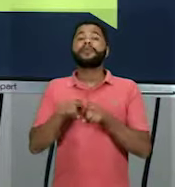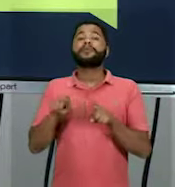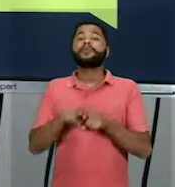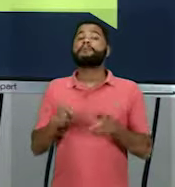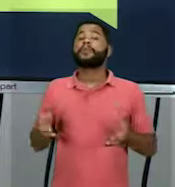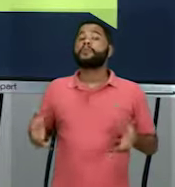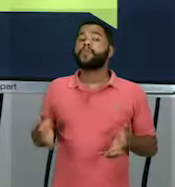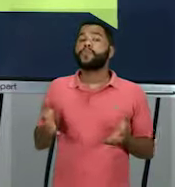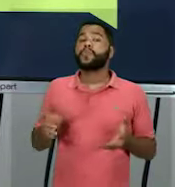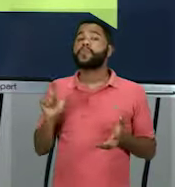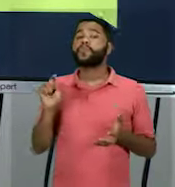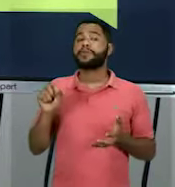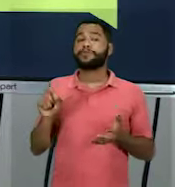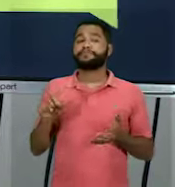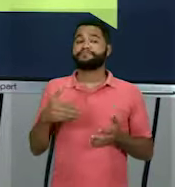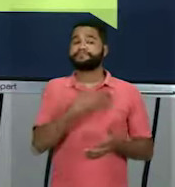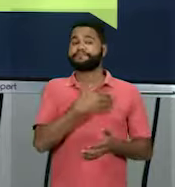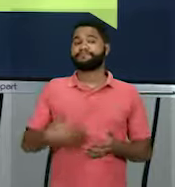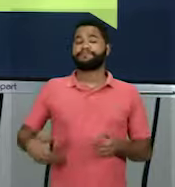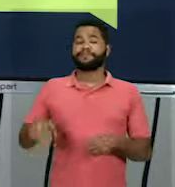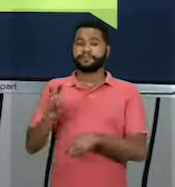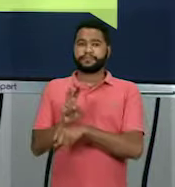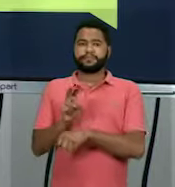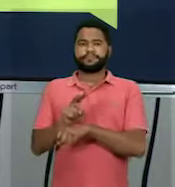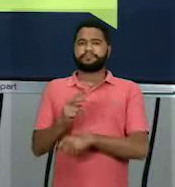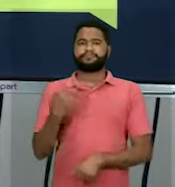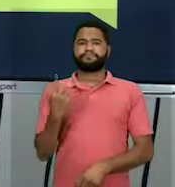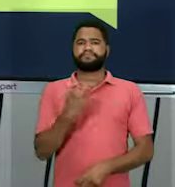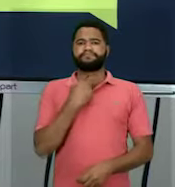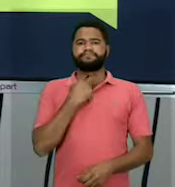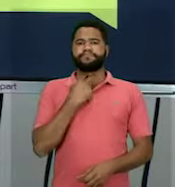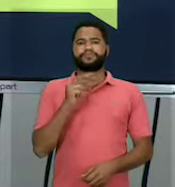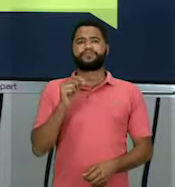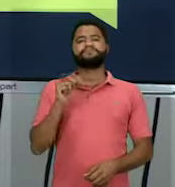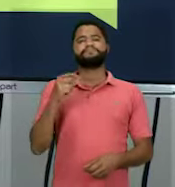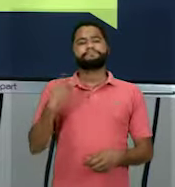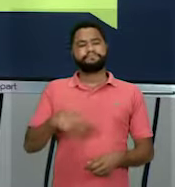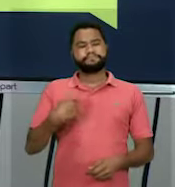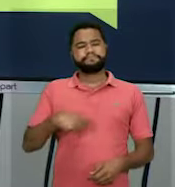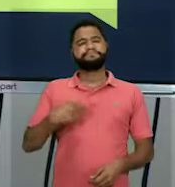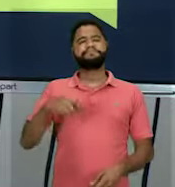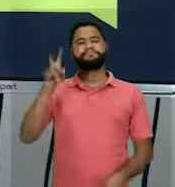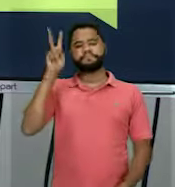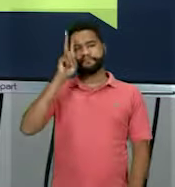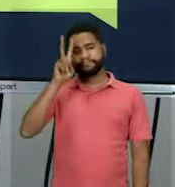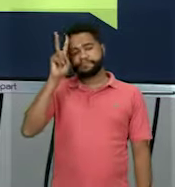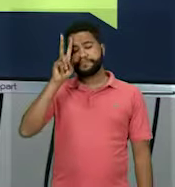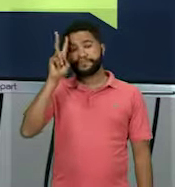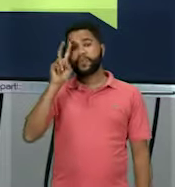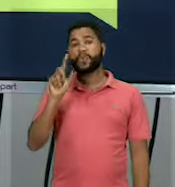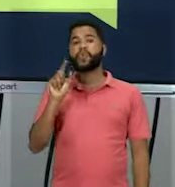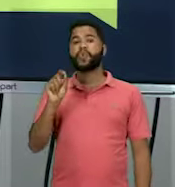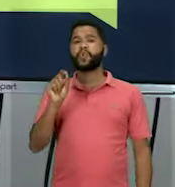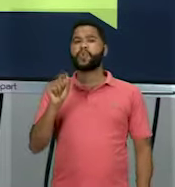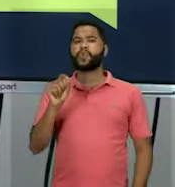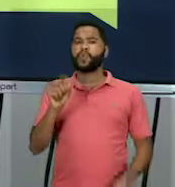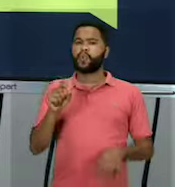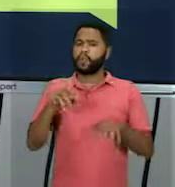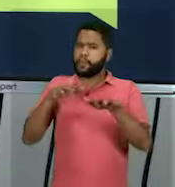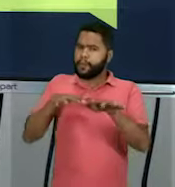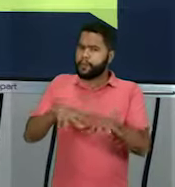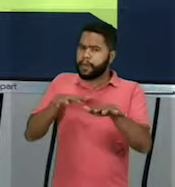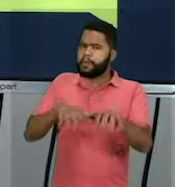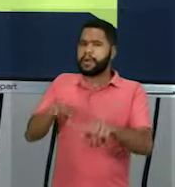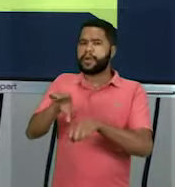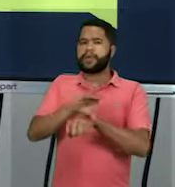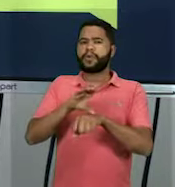Nesse contexto do governo provisório, nós não podemos deixar de lembrar do movimento constitucionalista